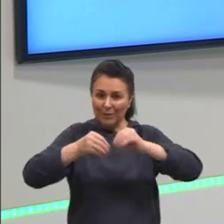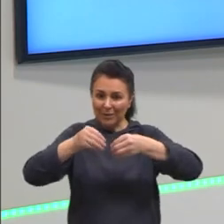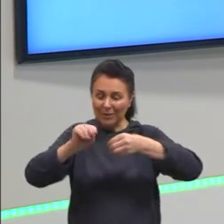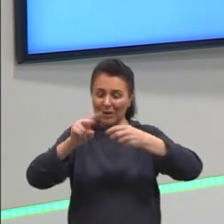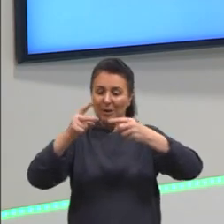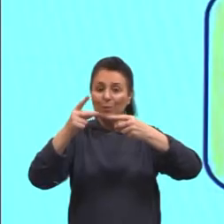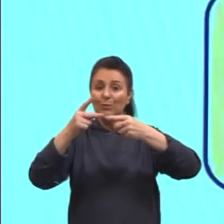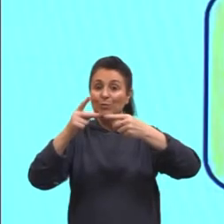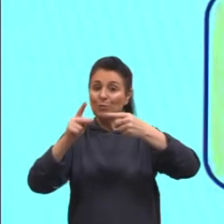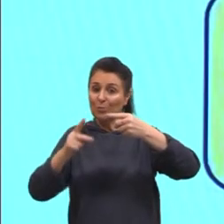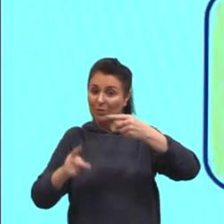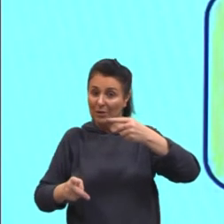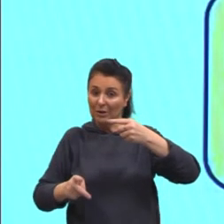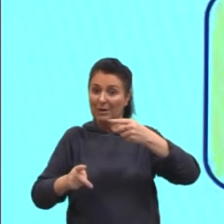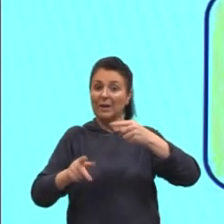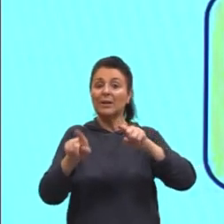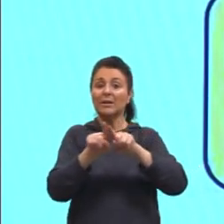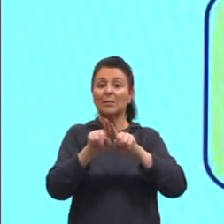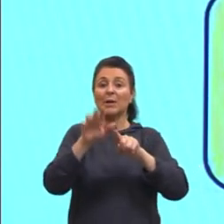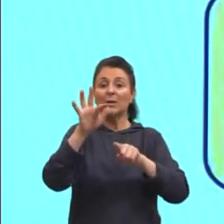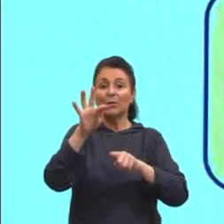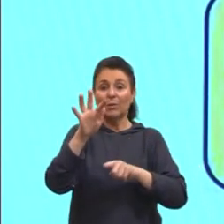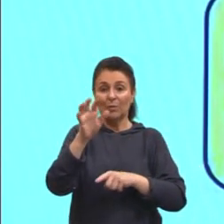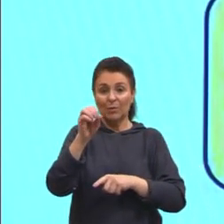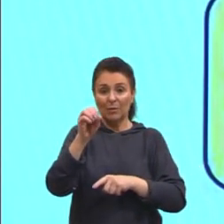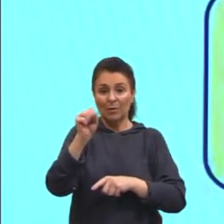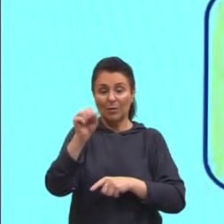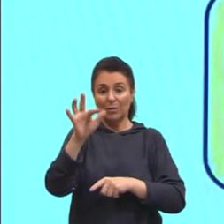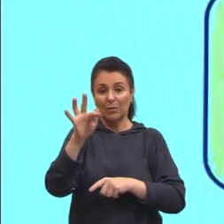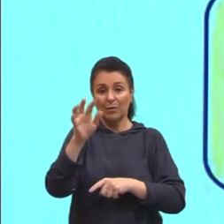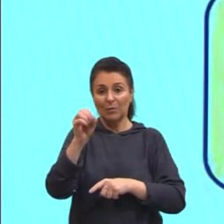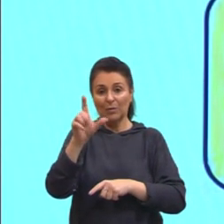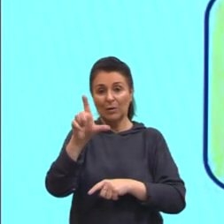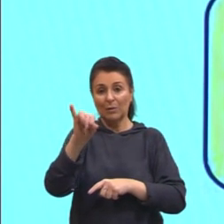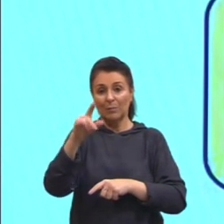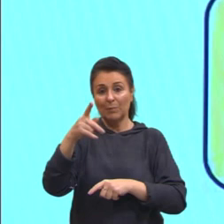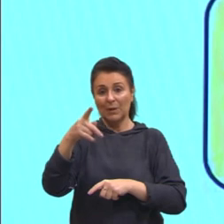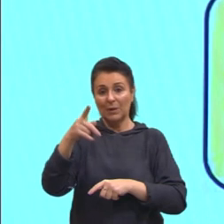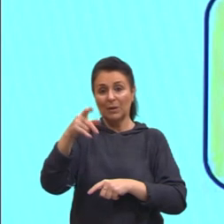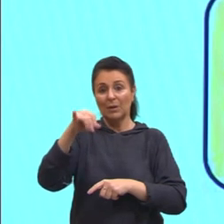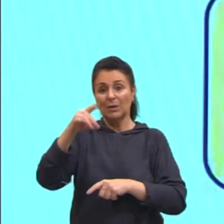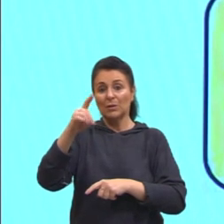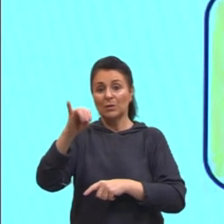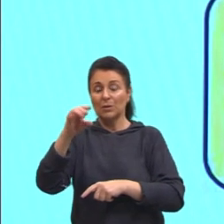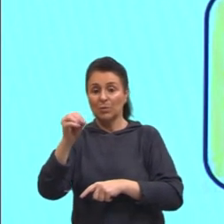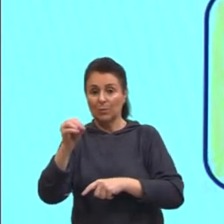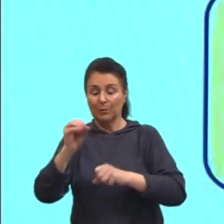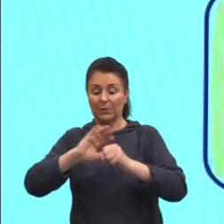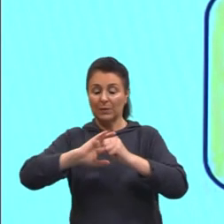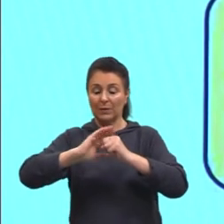fosfolipídios. As especializações da membrana plasmática.